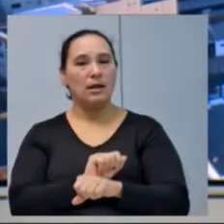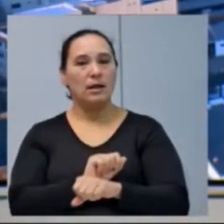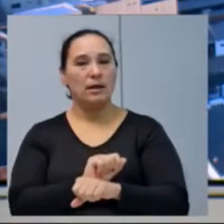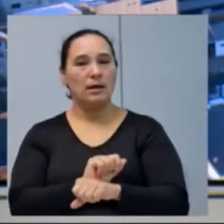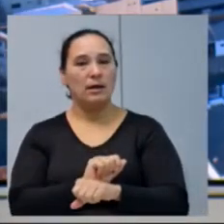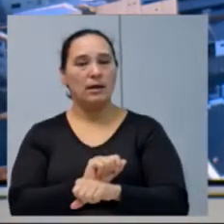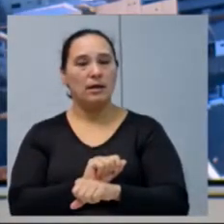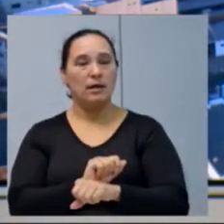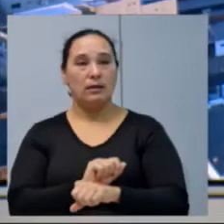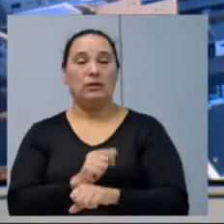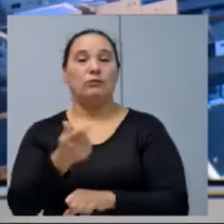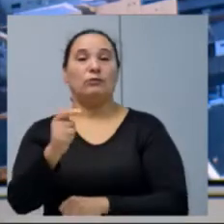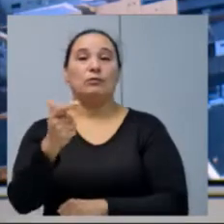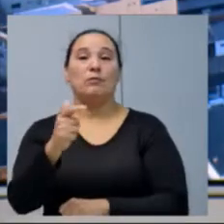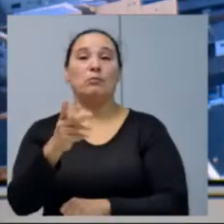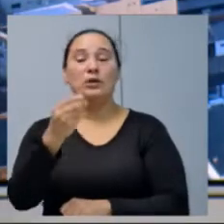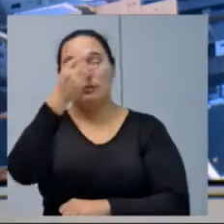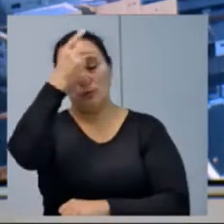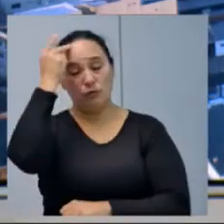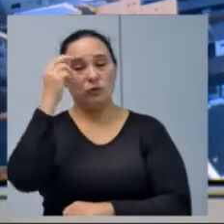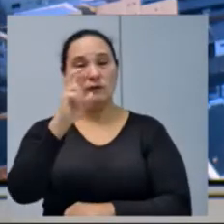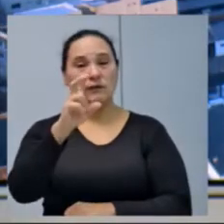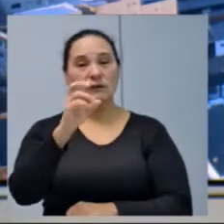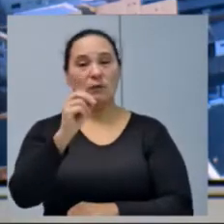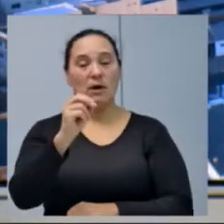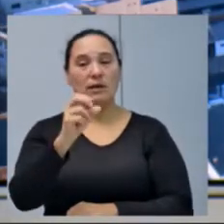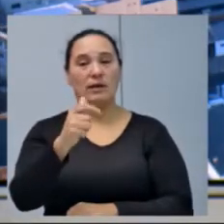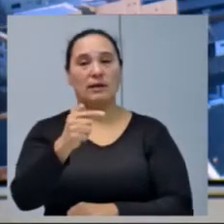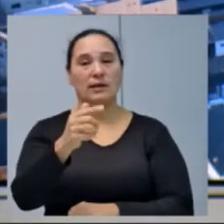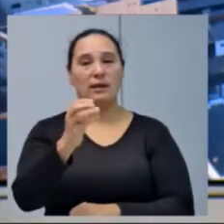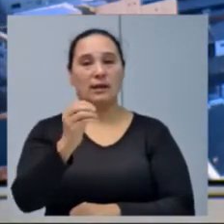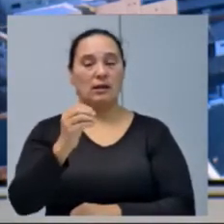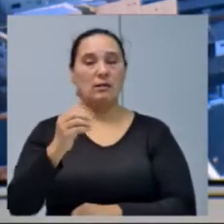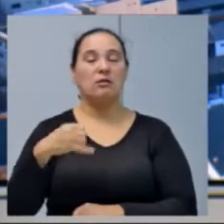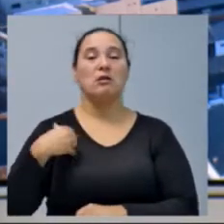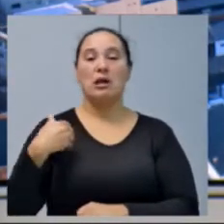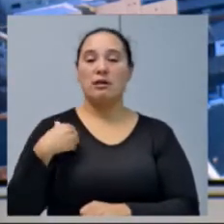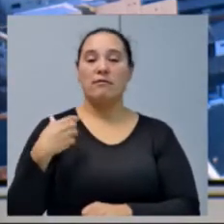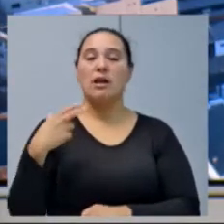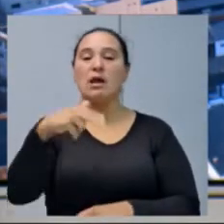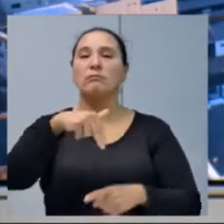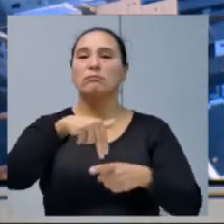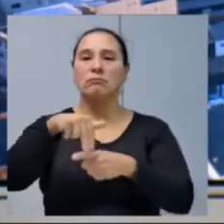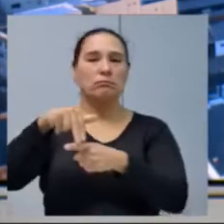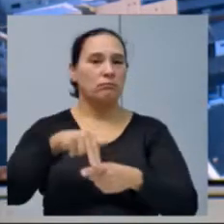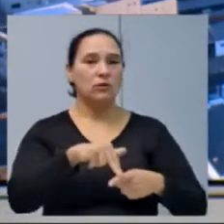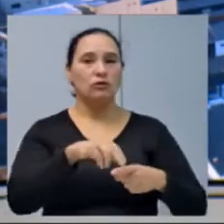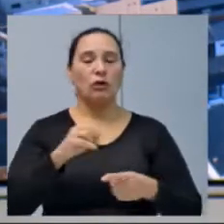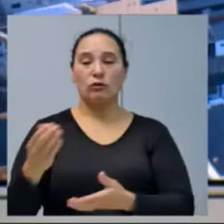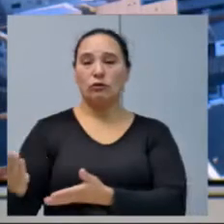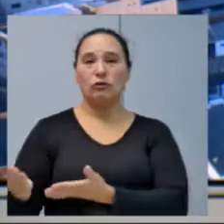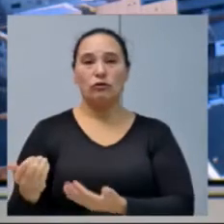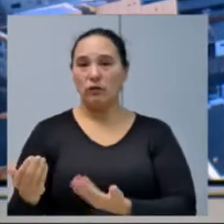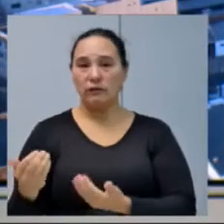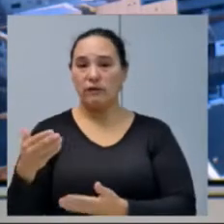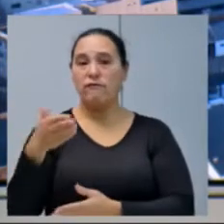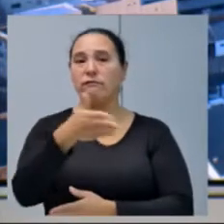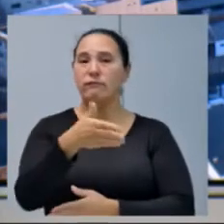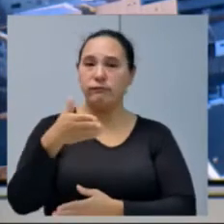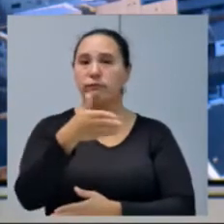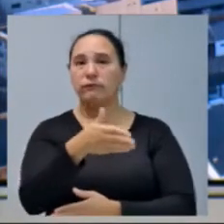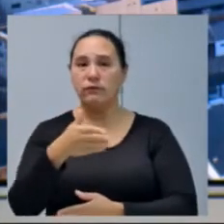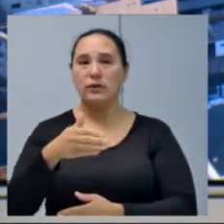não vai ter muita gente de 50, 60, 70, 80 anos em uma pista de skate. Vai ser garotada de